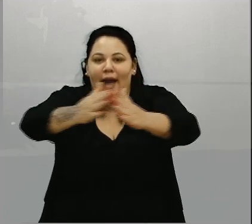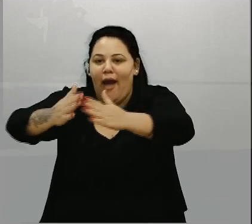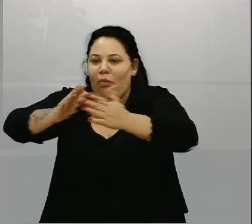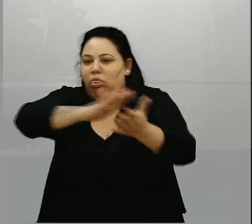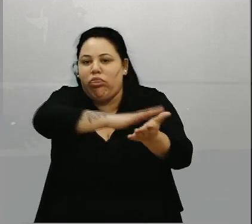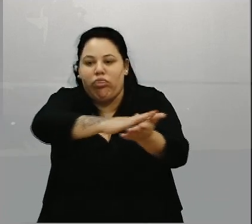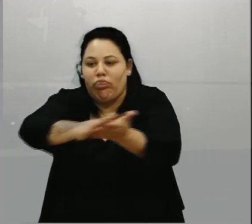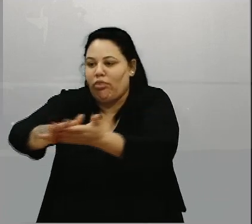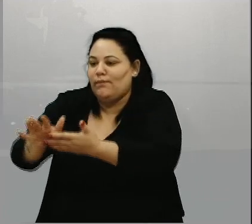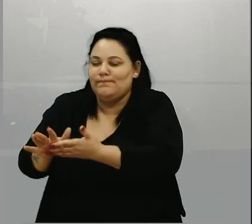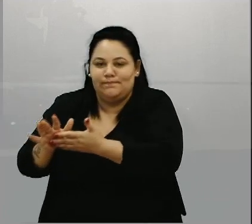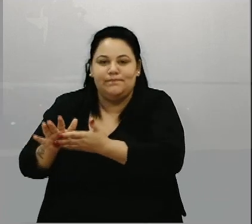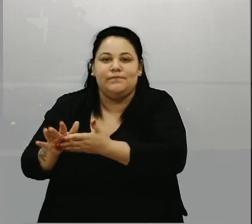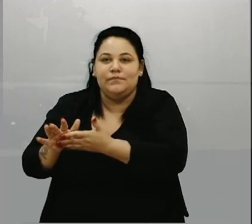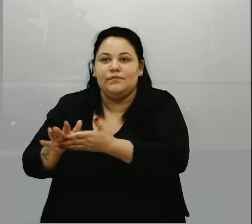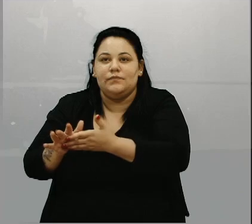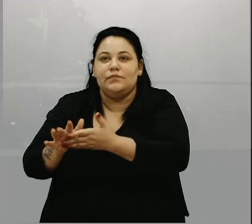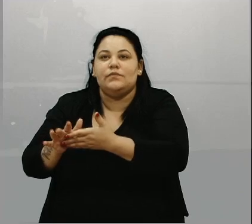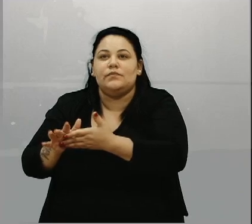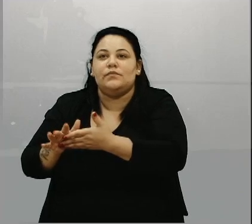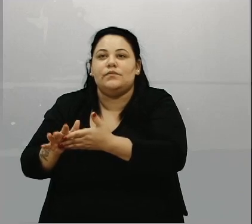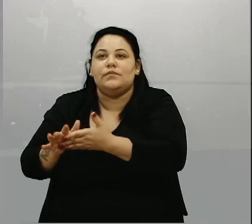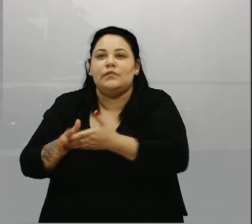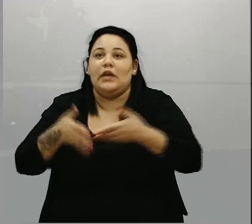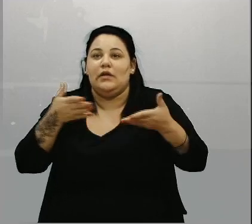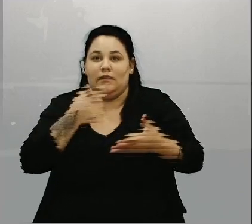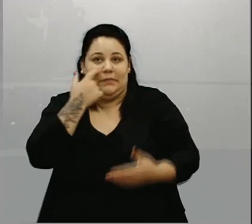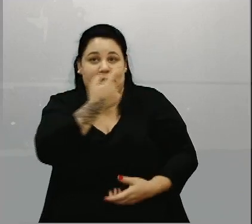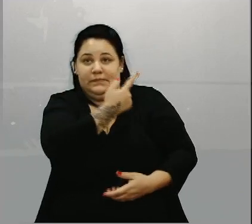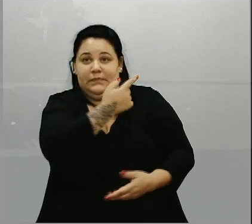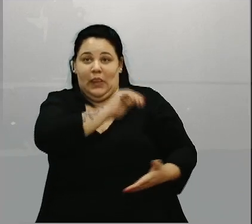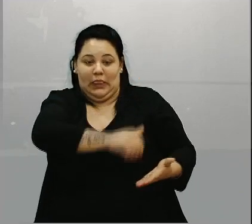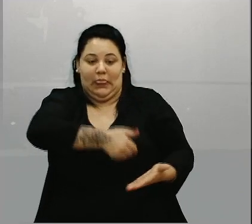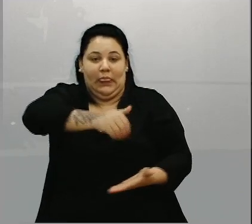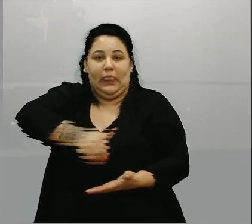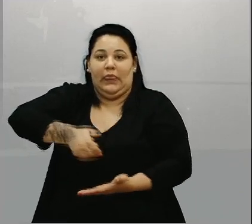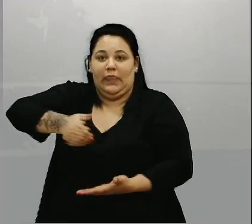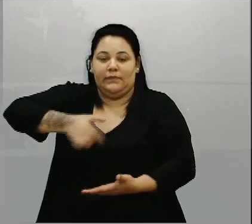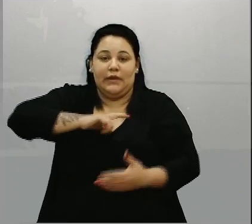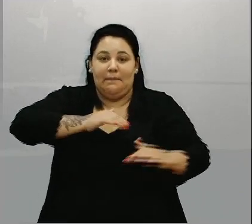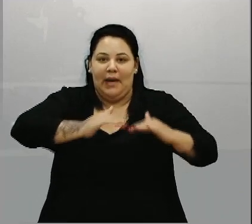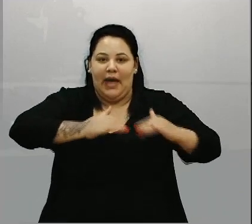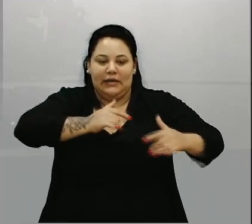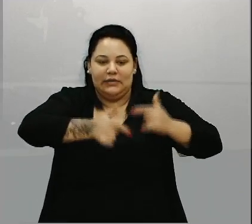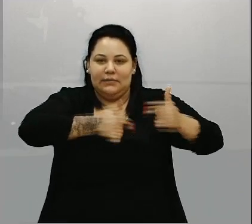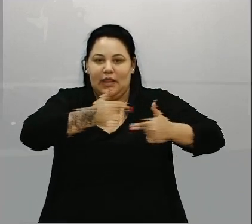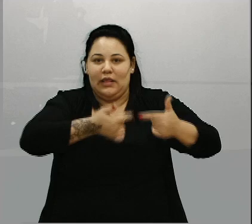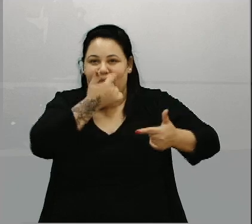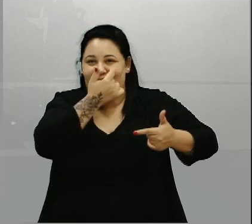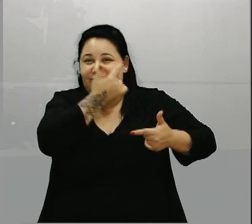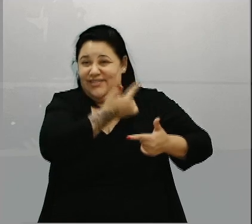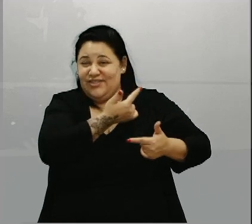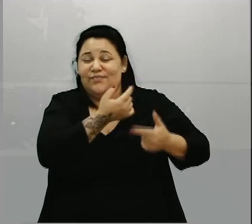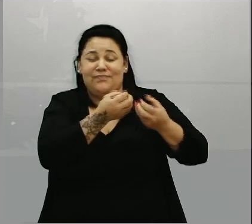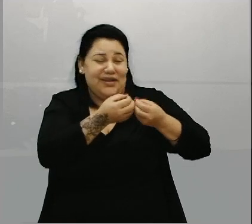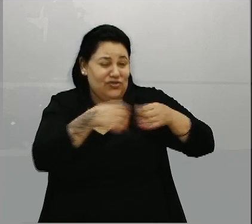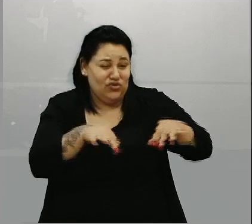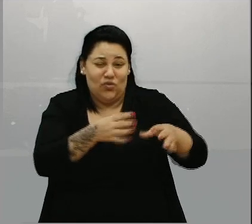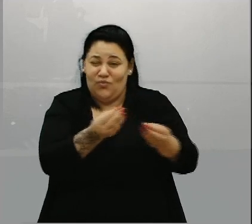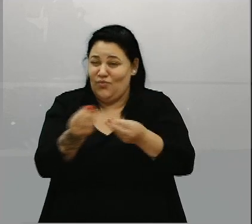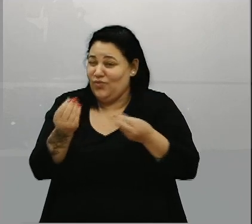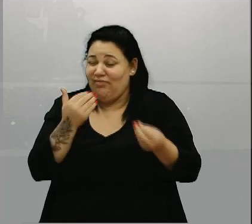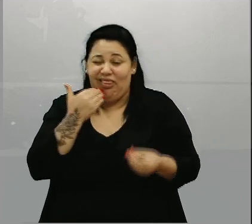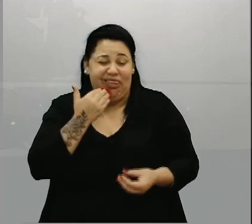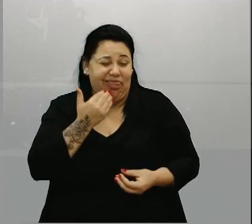casas. Ali ao lado do campo de futebol, ali tem uma máquina trabalhando e veja o estrago que fez. Eu não